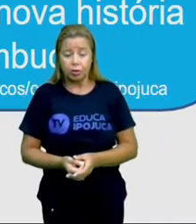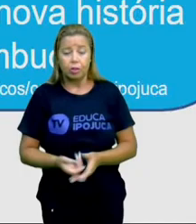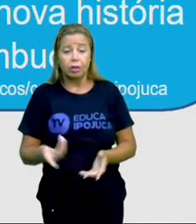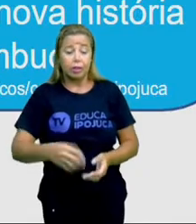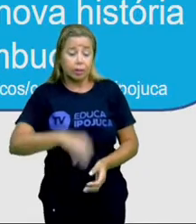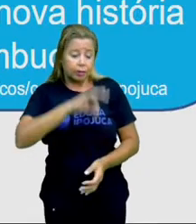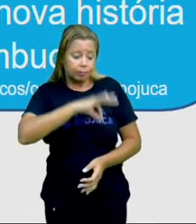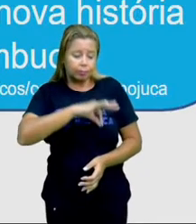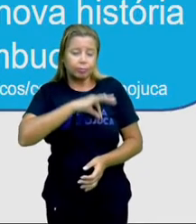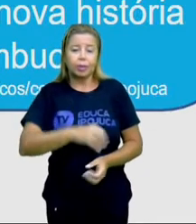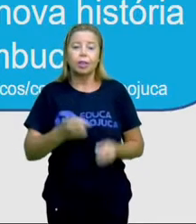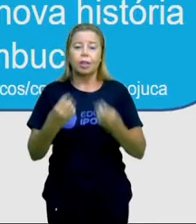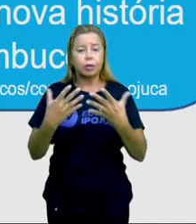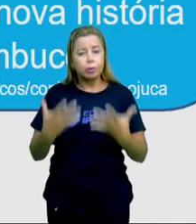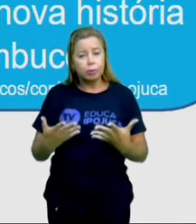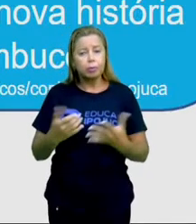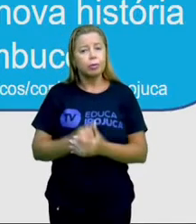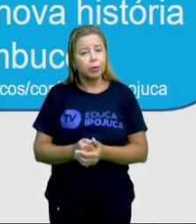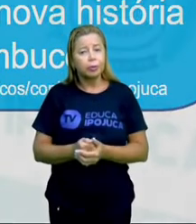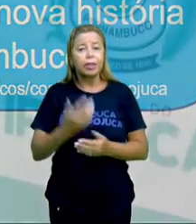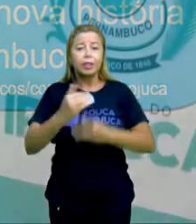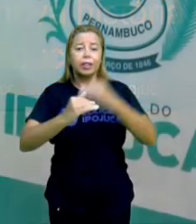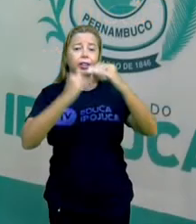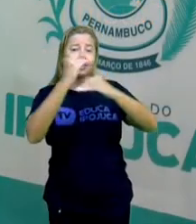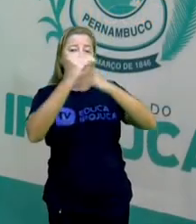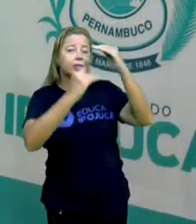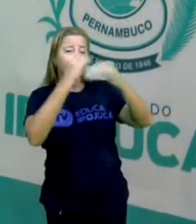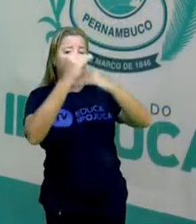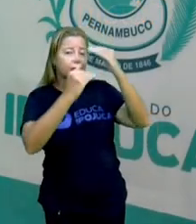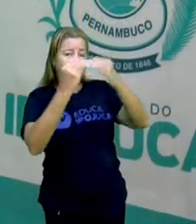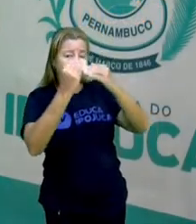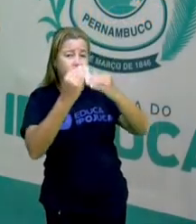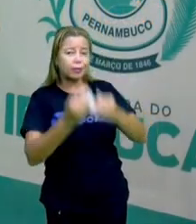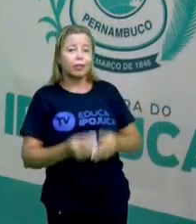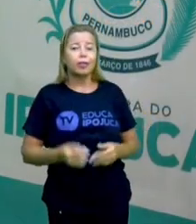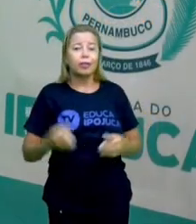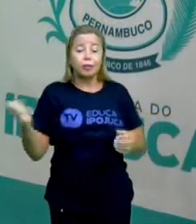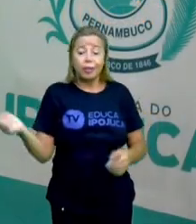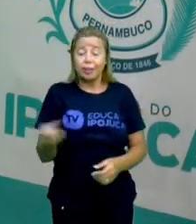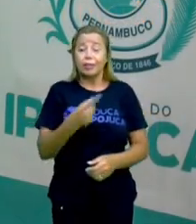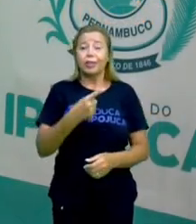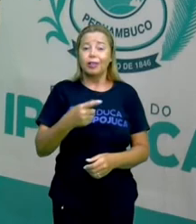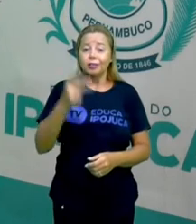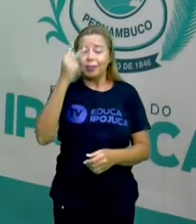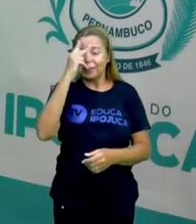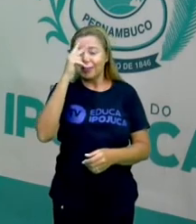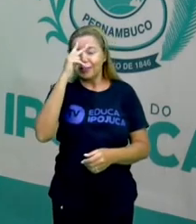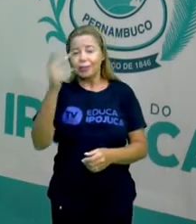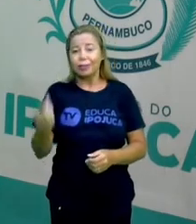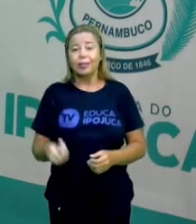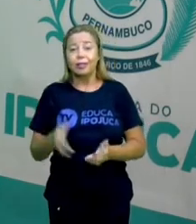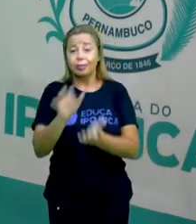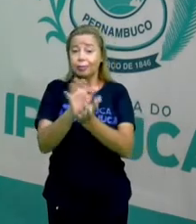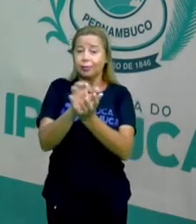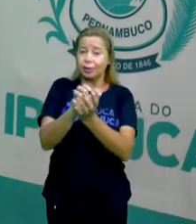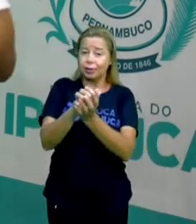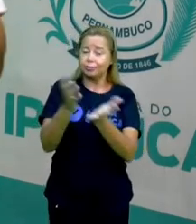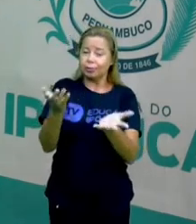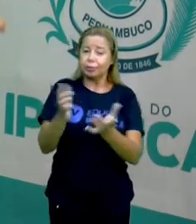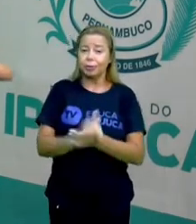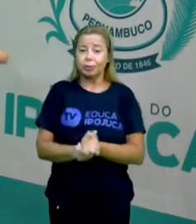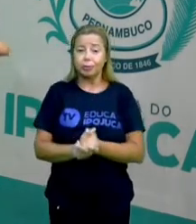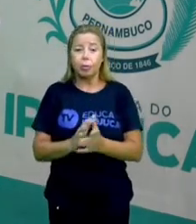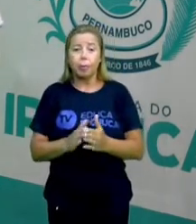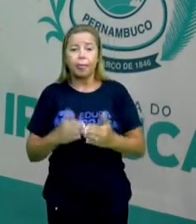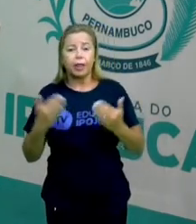orgulham em construir uma nova história para Pernambuco. Então, falando aqui para vocês que Ipojuca tem a tradição das